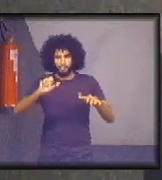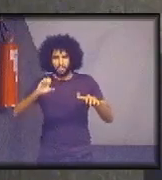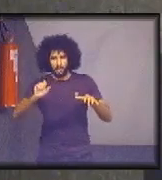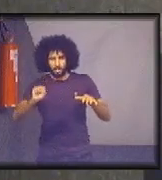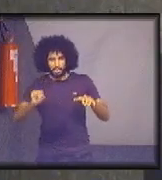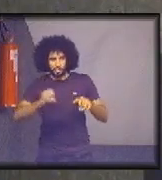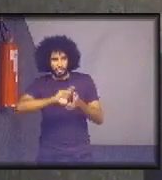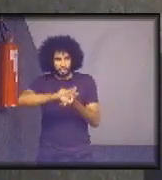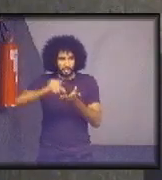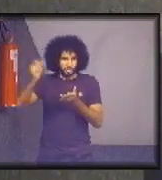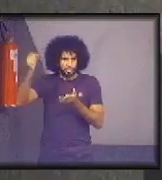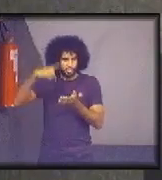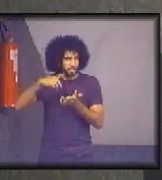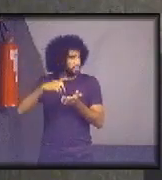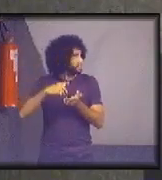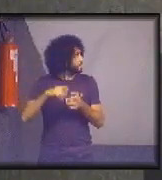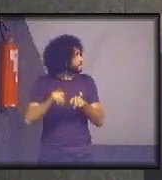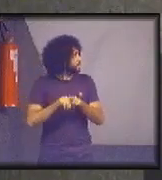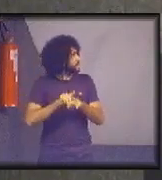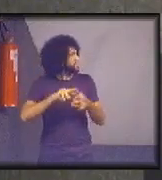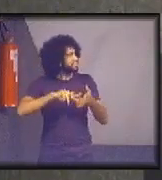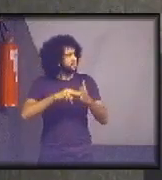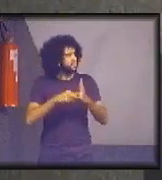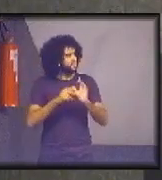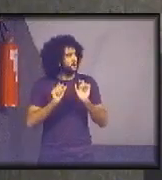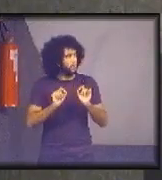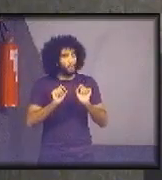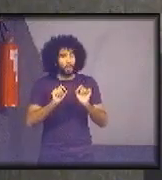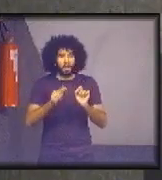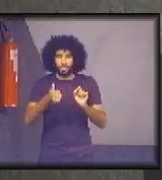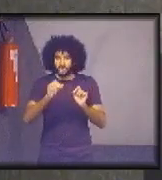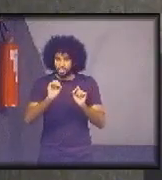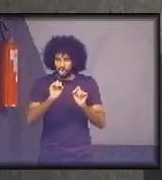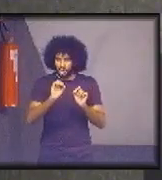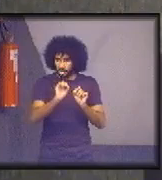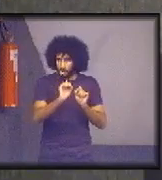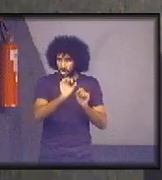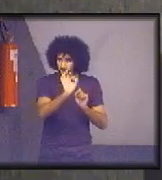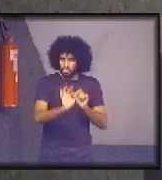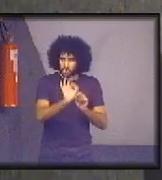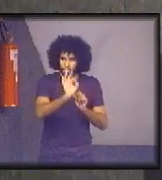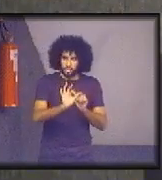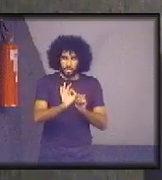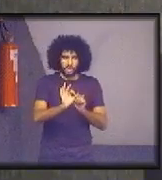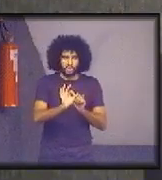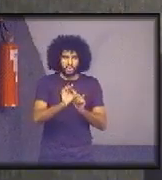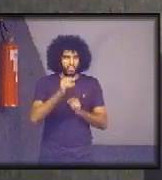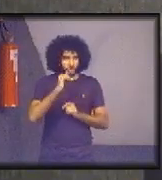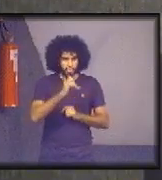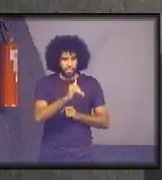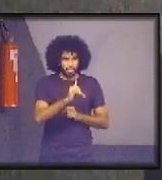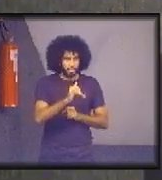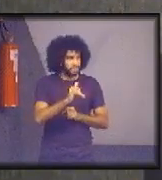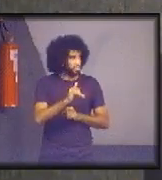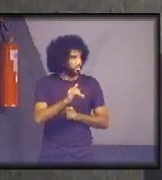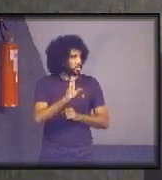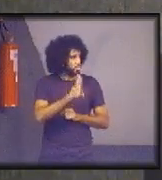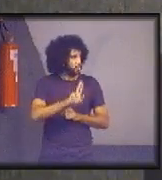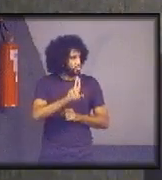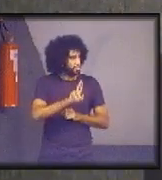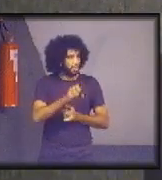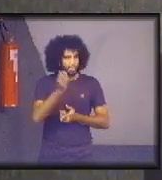263.000 kW, o que significa 100% do nosso consumo, que é nosso consumo mensal de 255.000